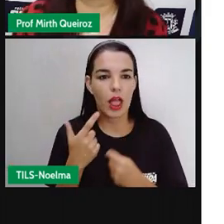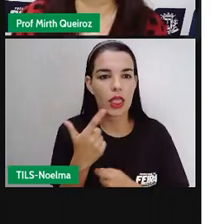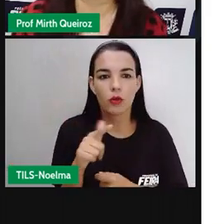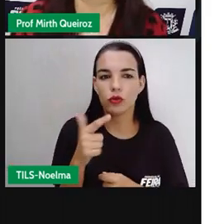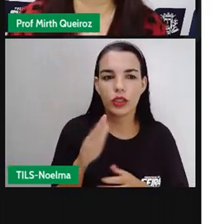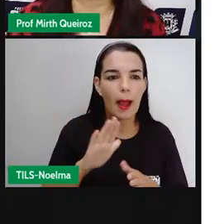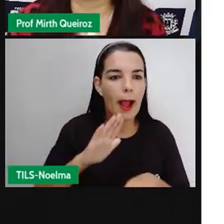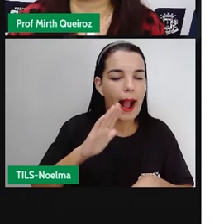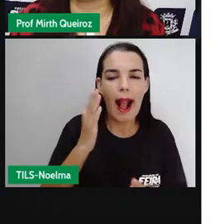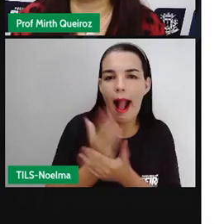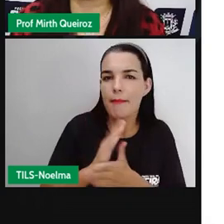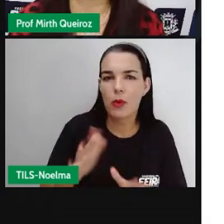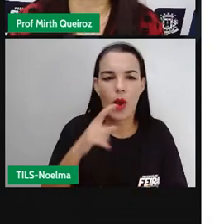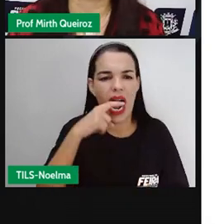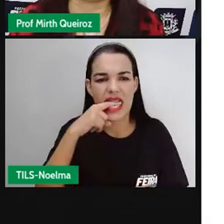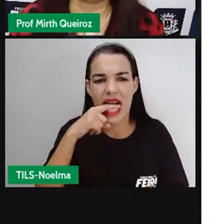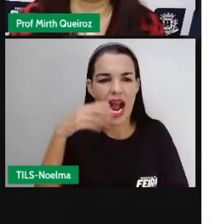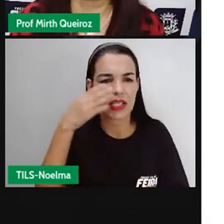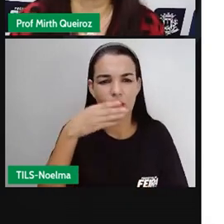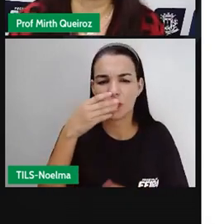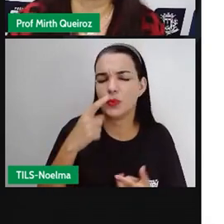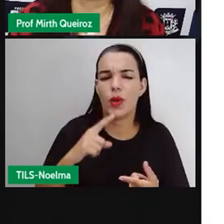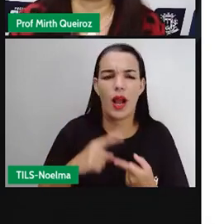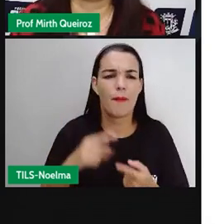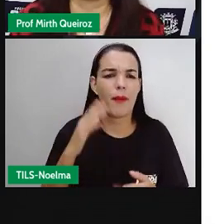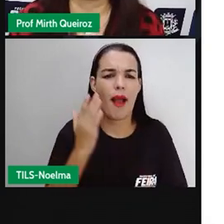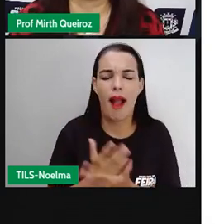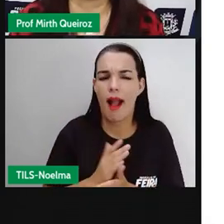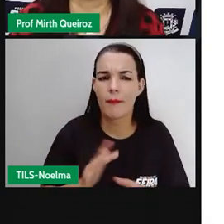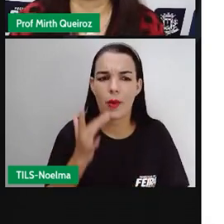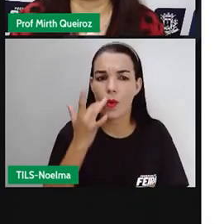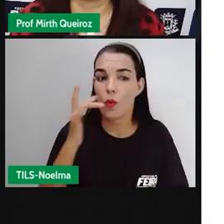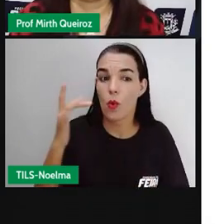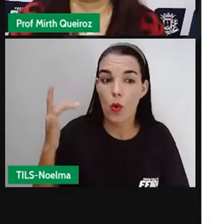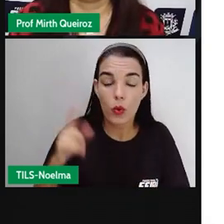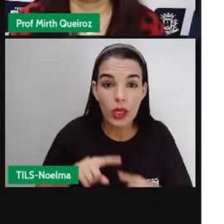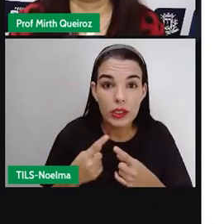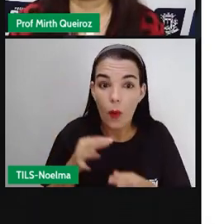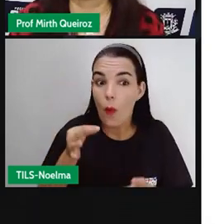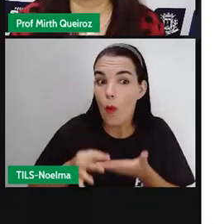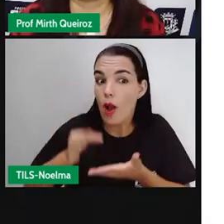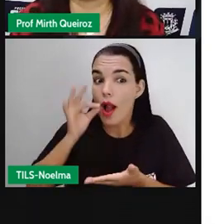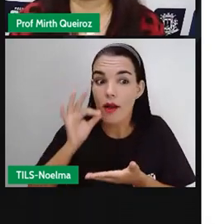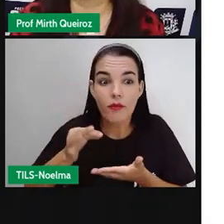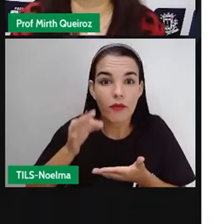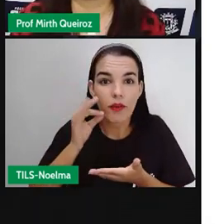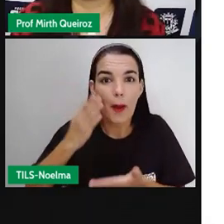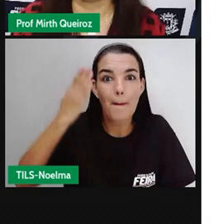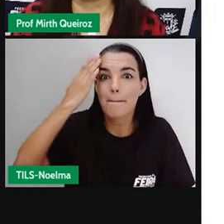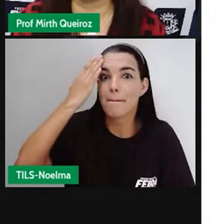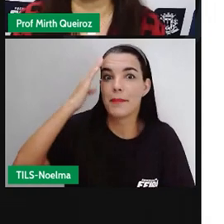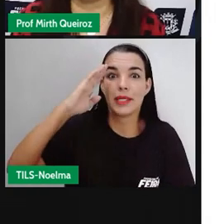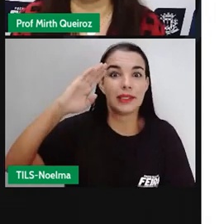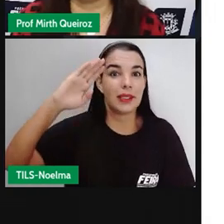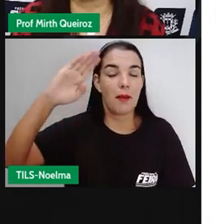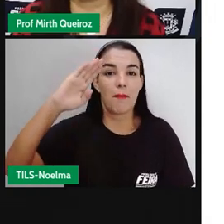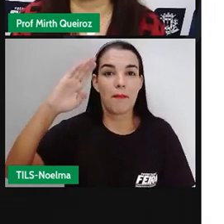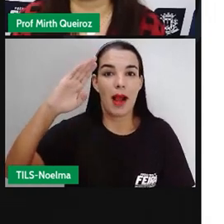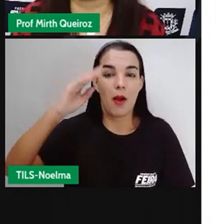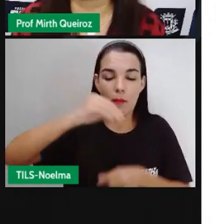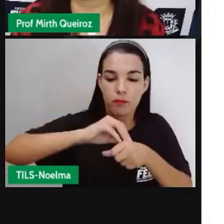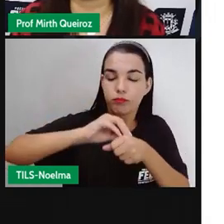mineração, né? Com a extração de ouro ou de diamante, o café se torna aí o principal produto de exportação